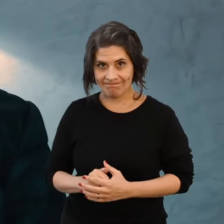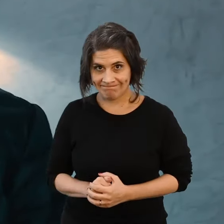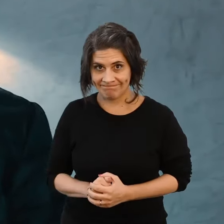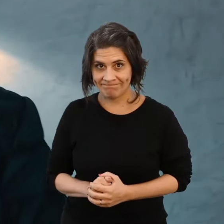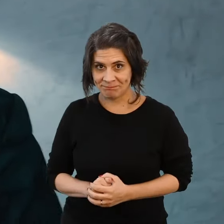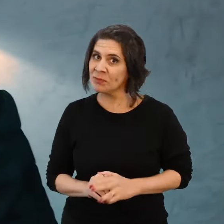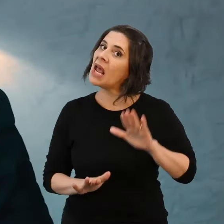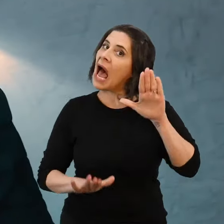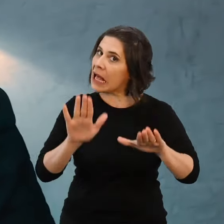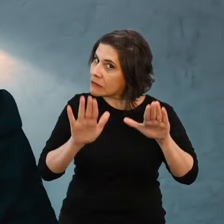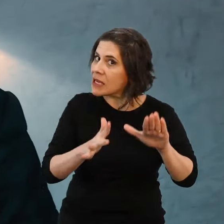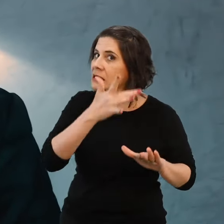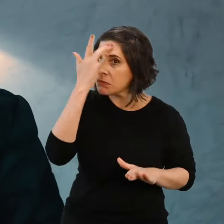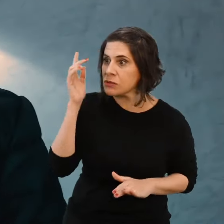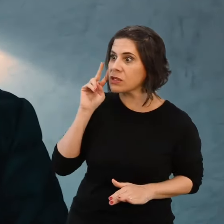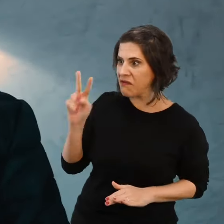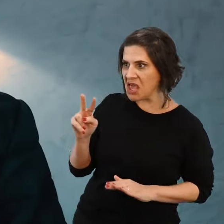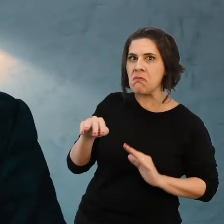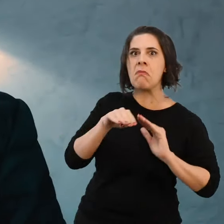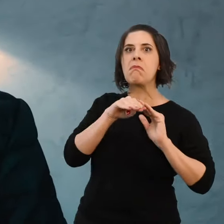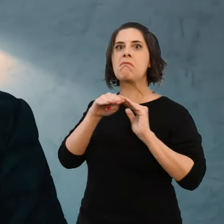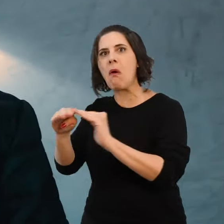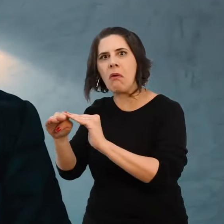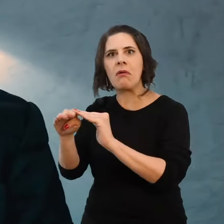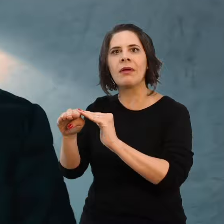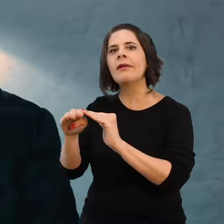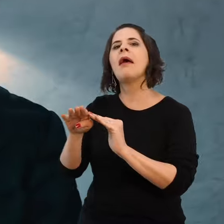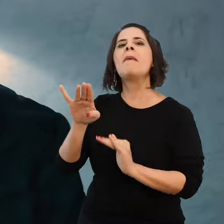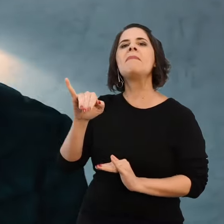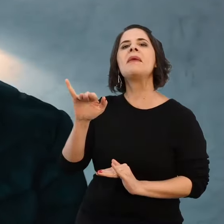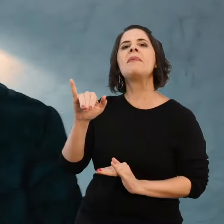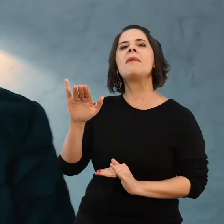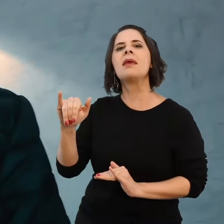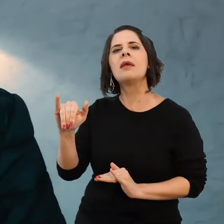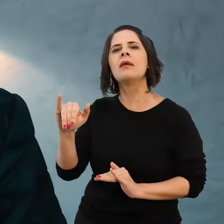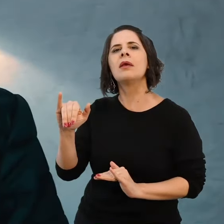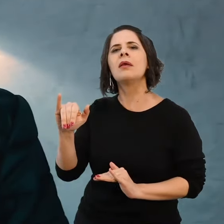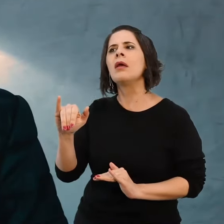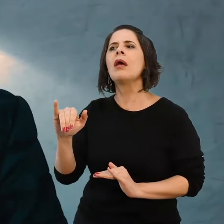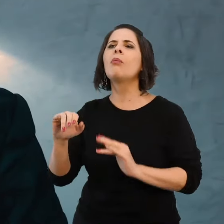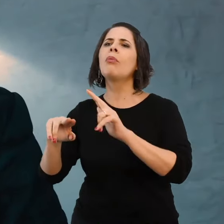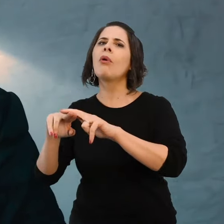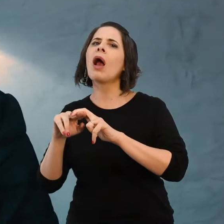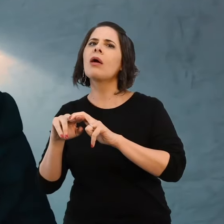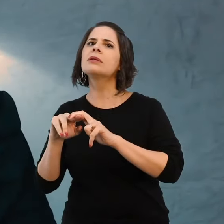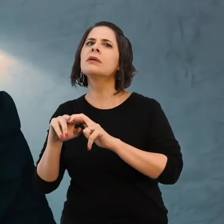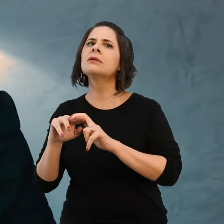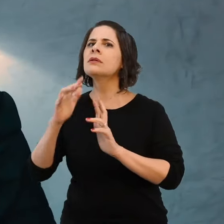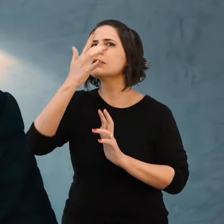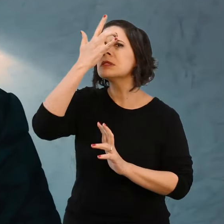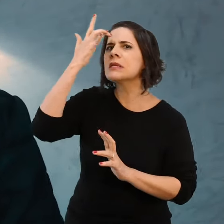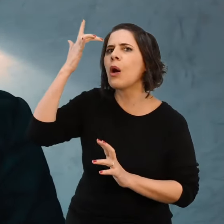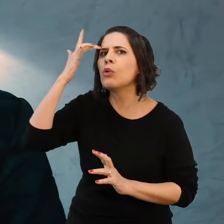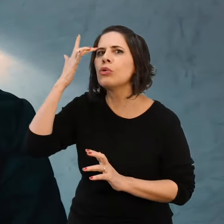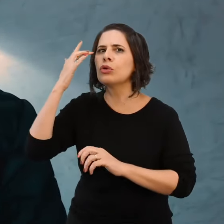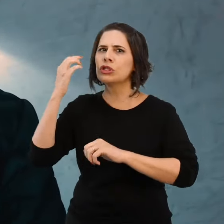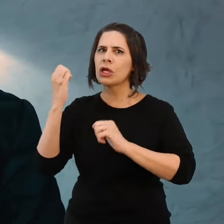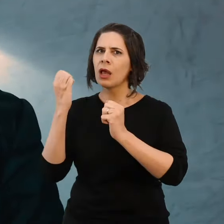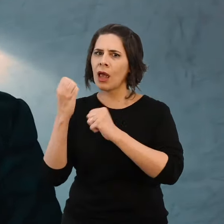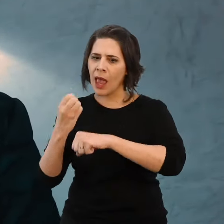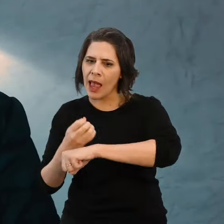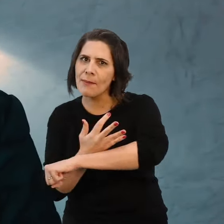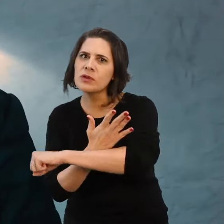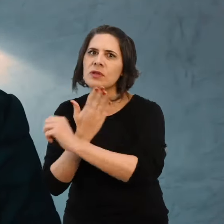mimimi. É muito comum ouvir isso, que os problemas mentais são mimimi. É muito comum no mundo religioso escutar que os problemas